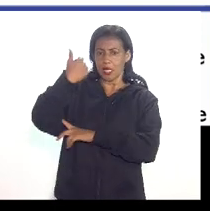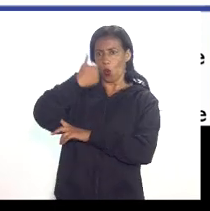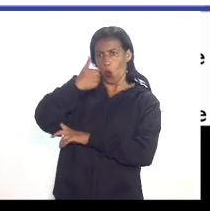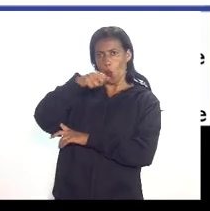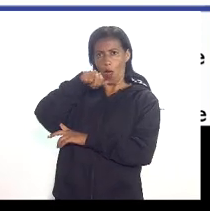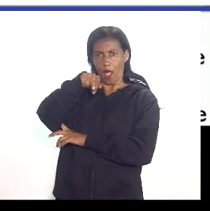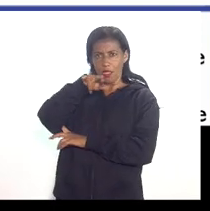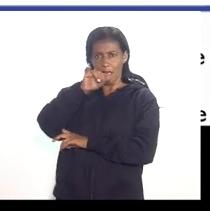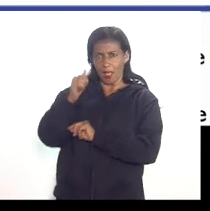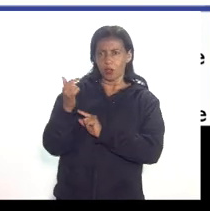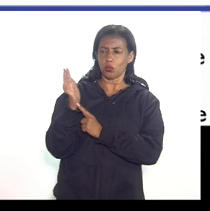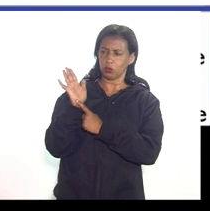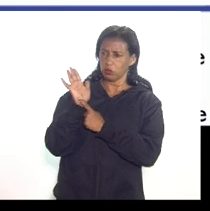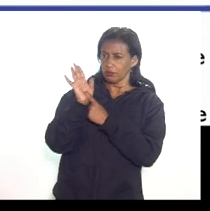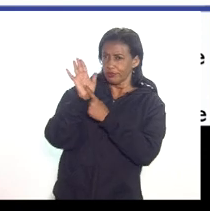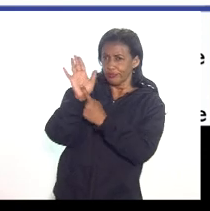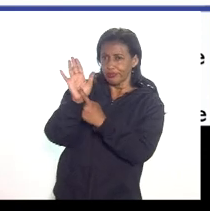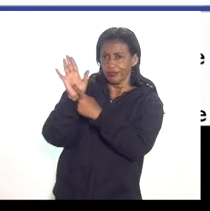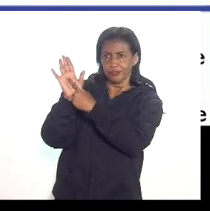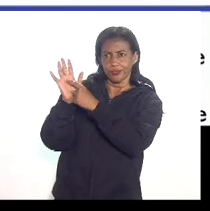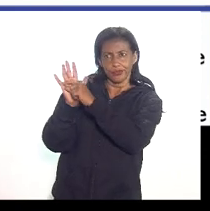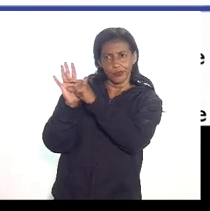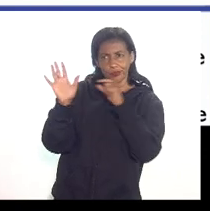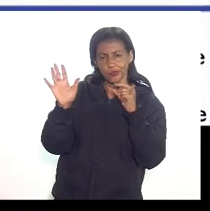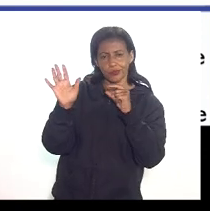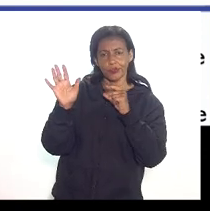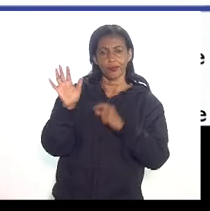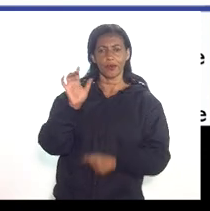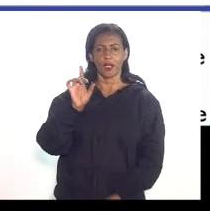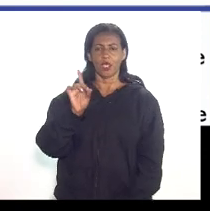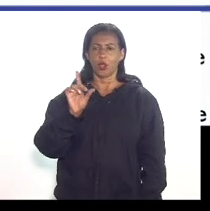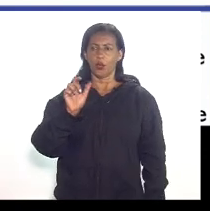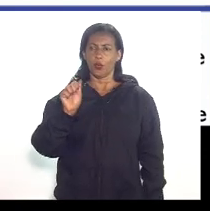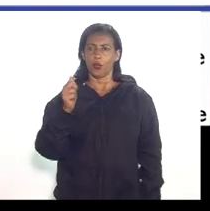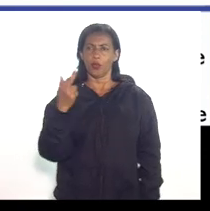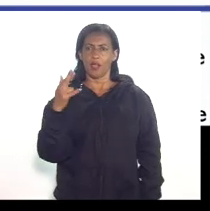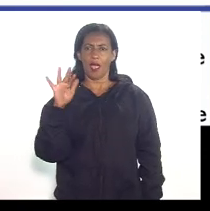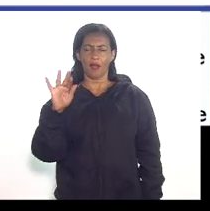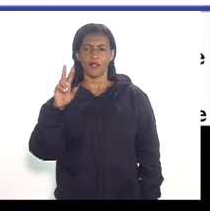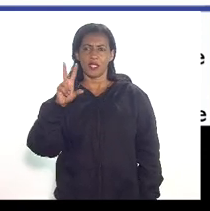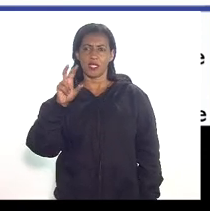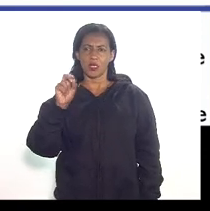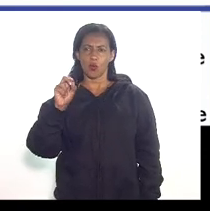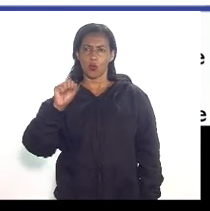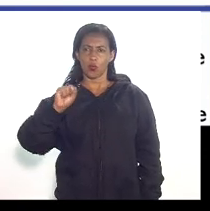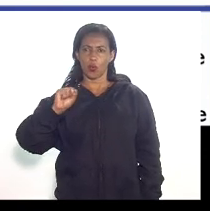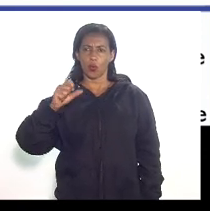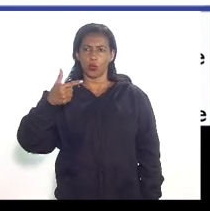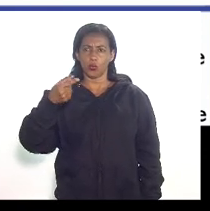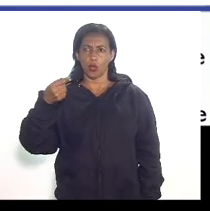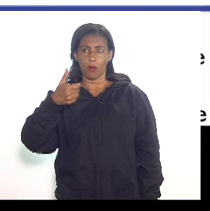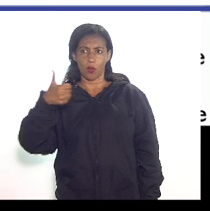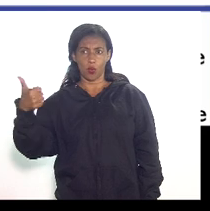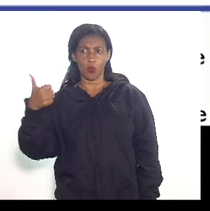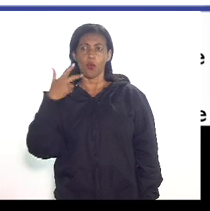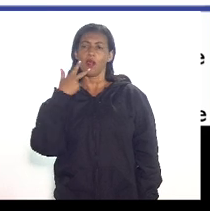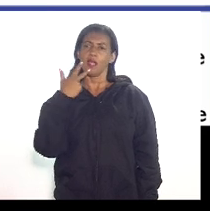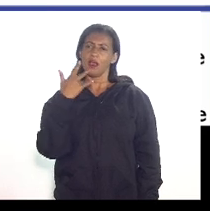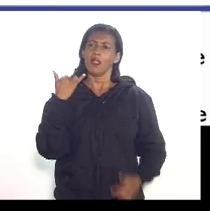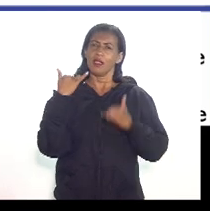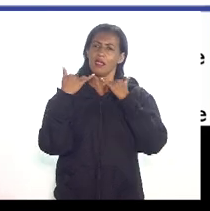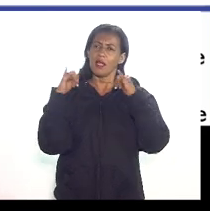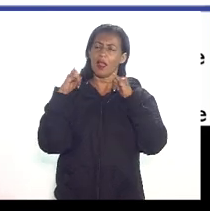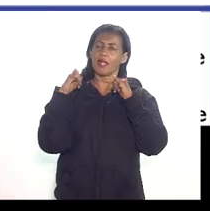momento e o DAP que é a portaria 58 de 2001 ele prevê a declaração dos gastos